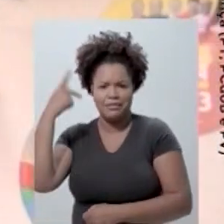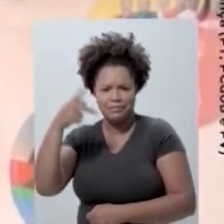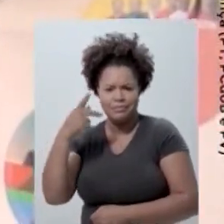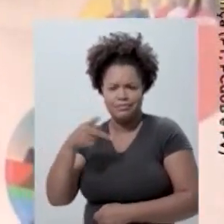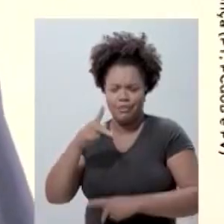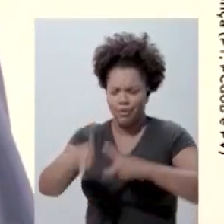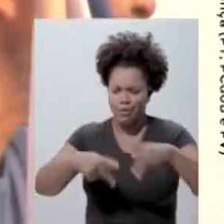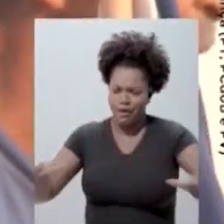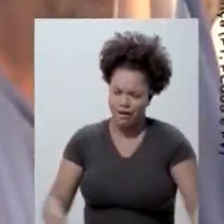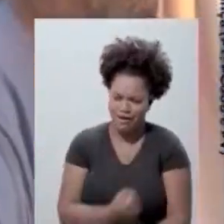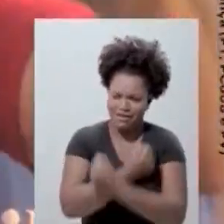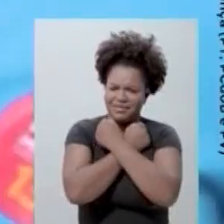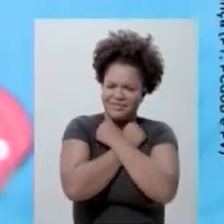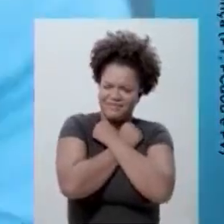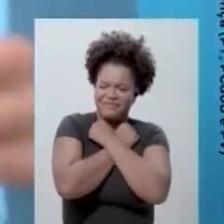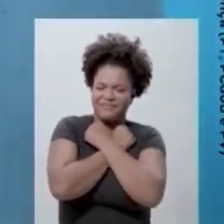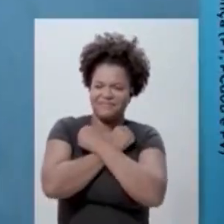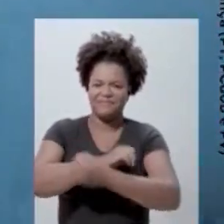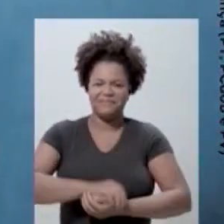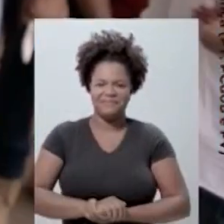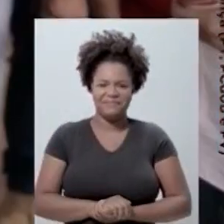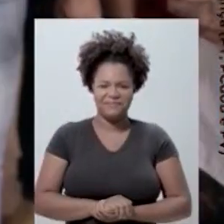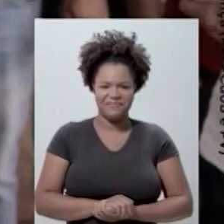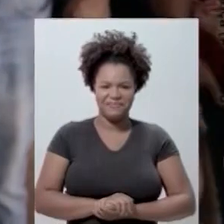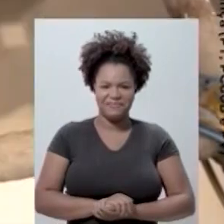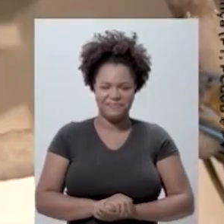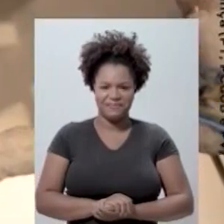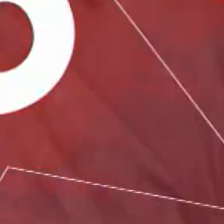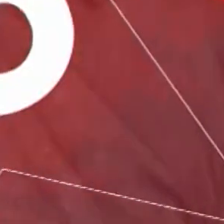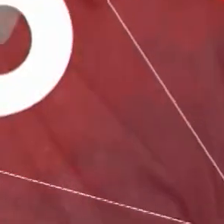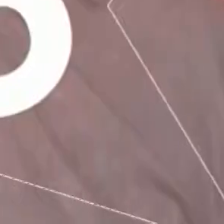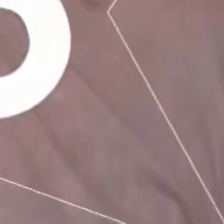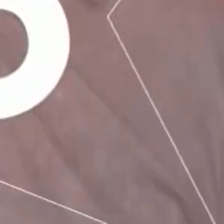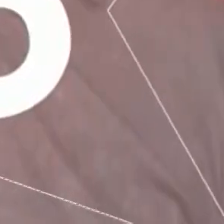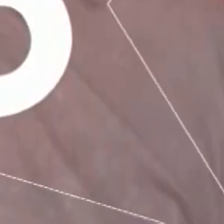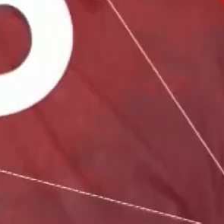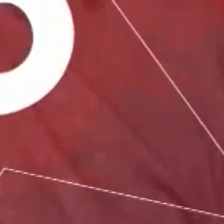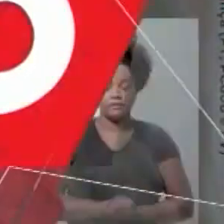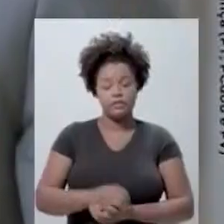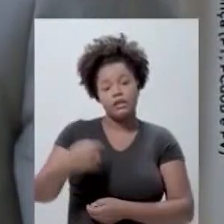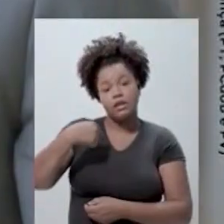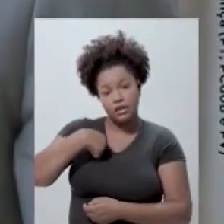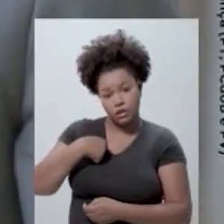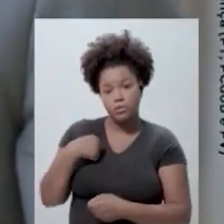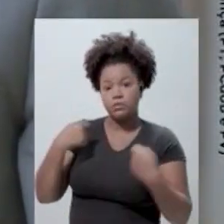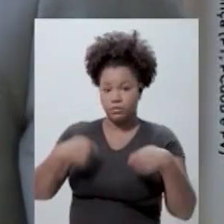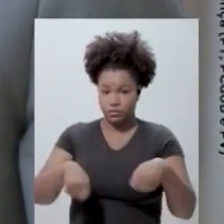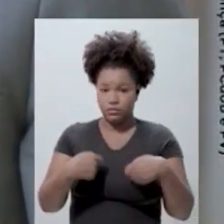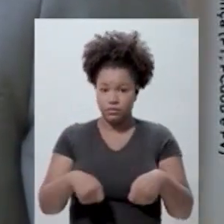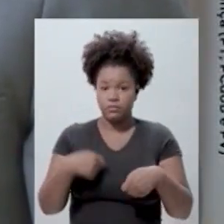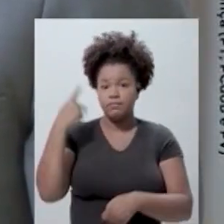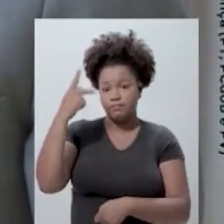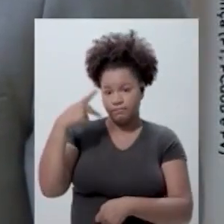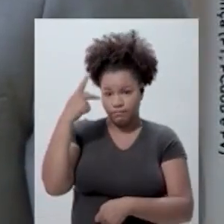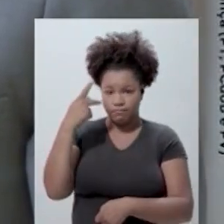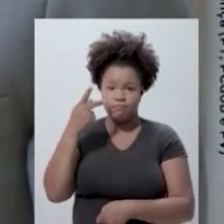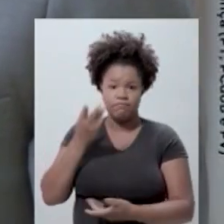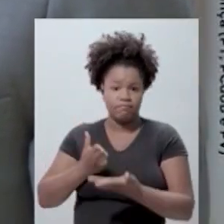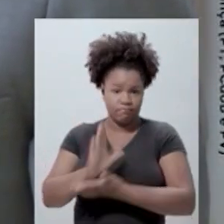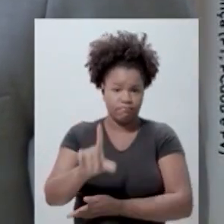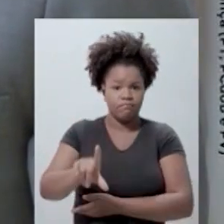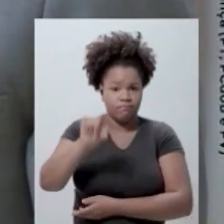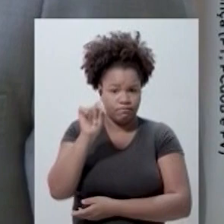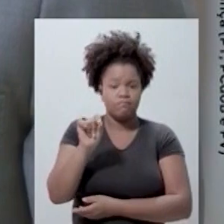lá. É Paulo nos braços do povo. É 13. Eu preciso do Paulo